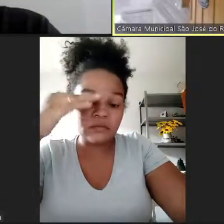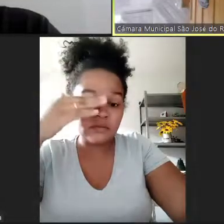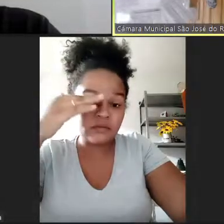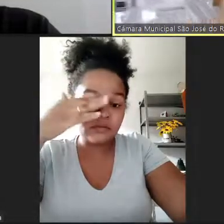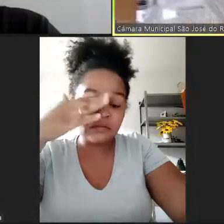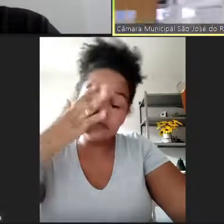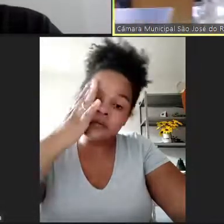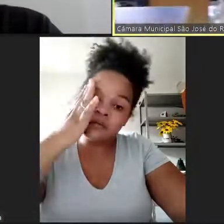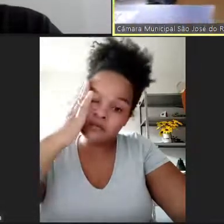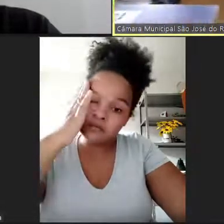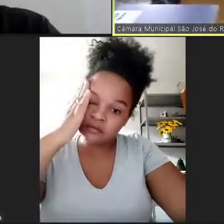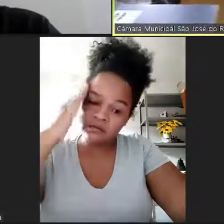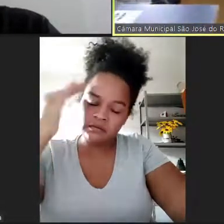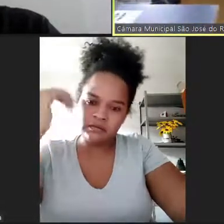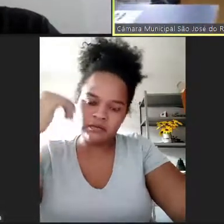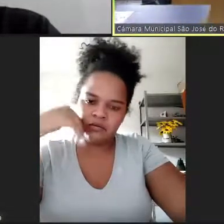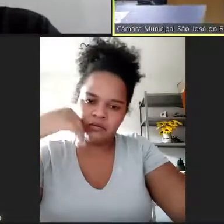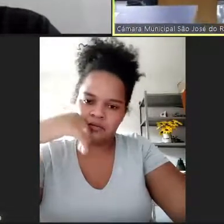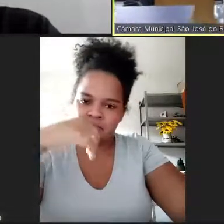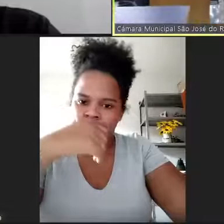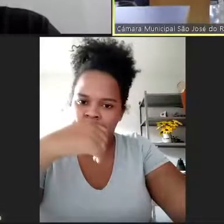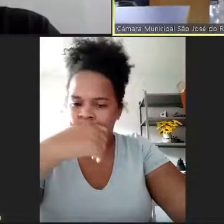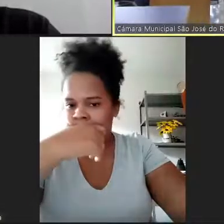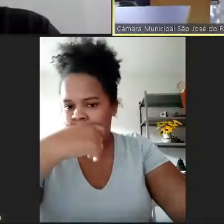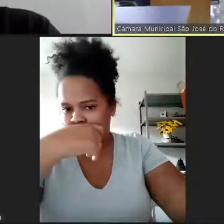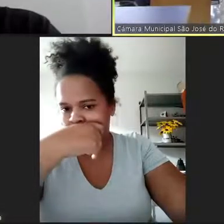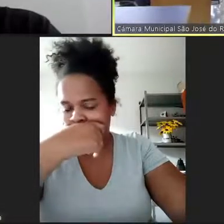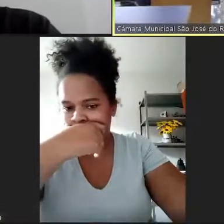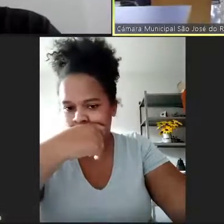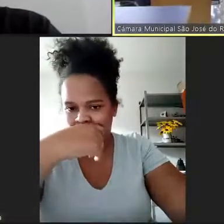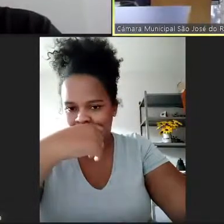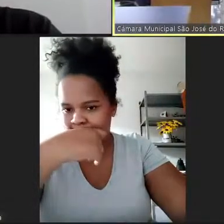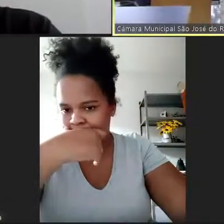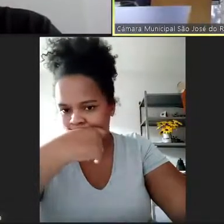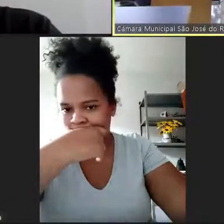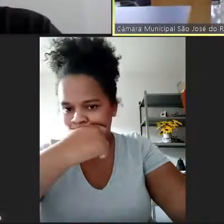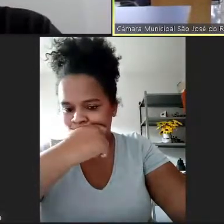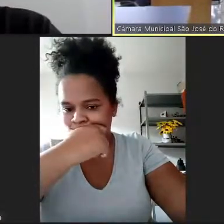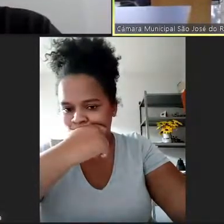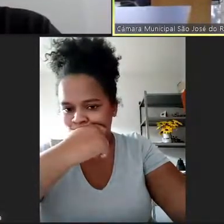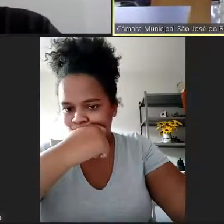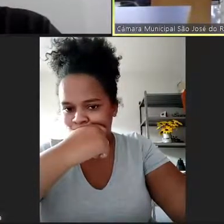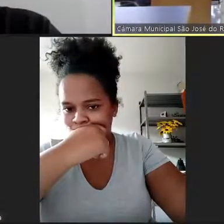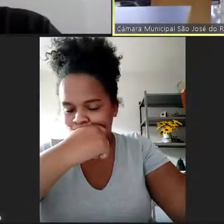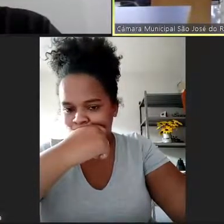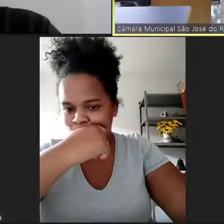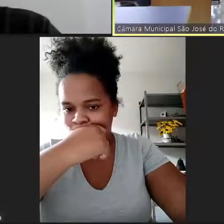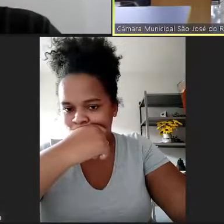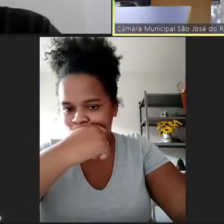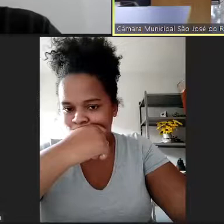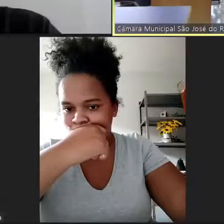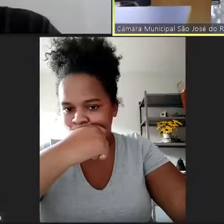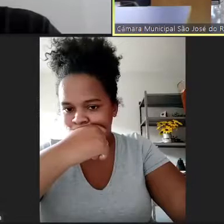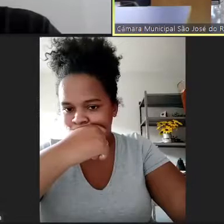também. O Rio Pardo 2050 não seria esse Conselho de Desenvolvimento? Eu imagino que o Márcio deve até chamar para compor. Mas não